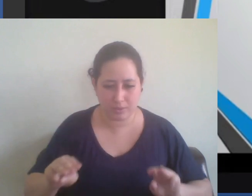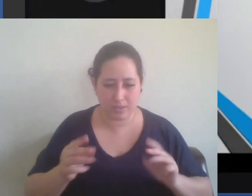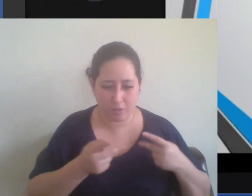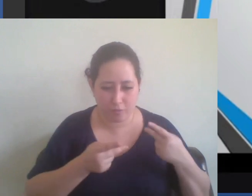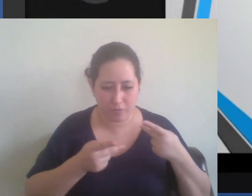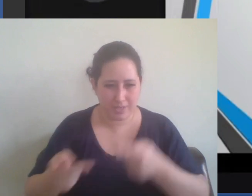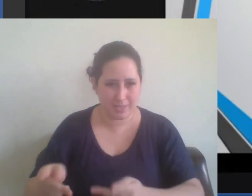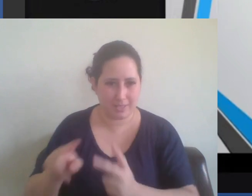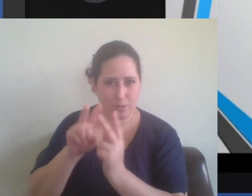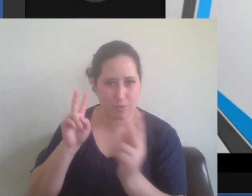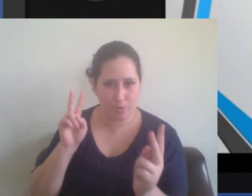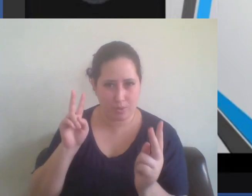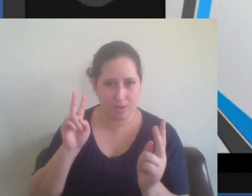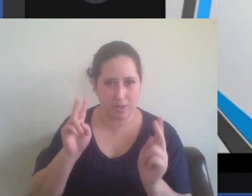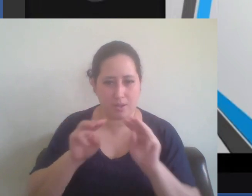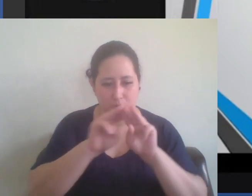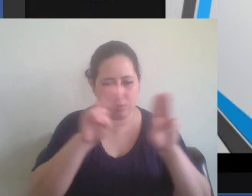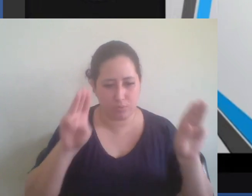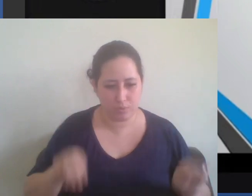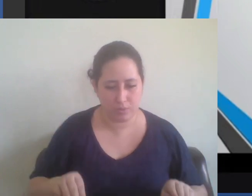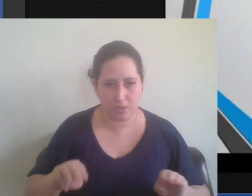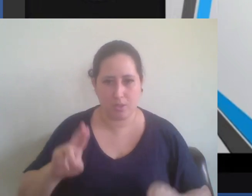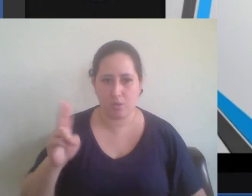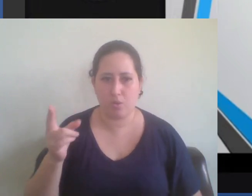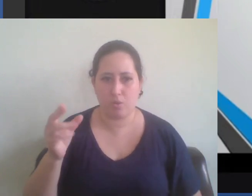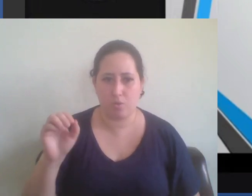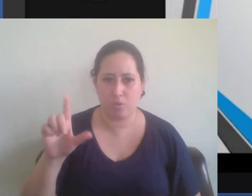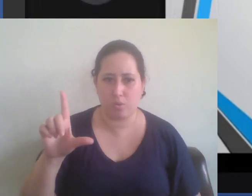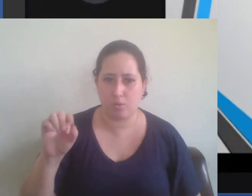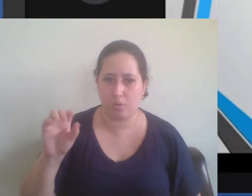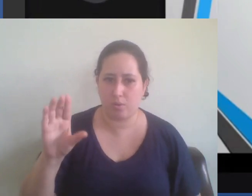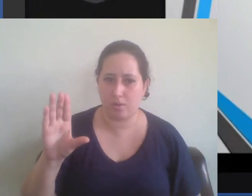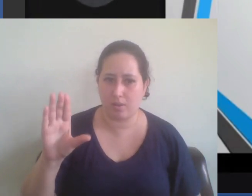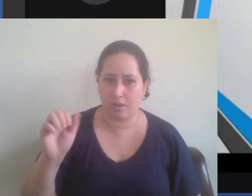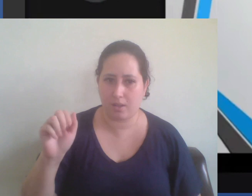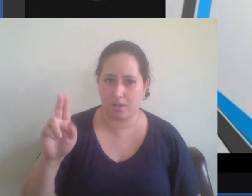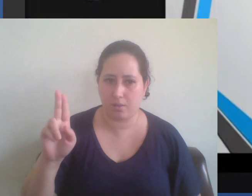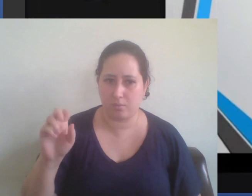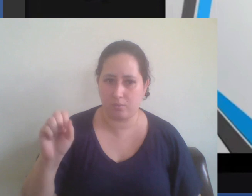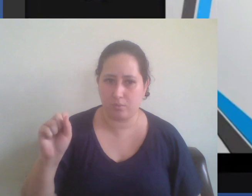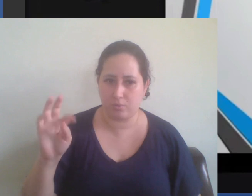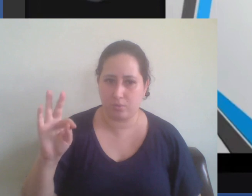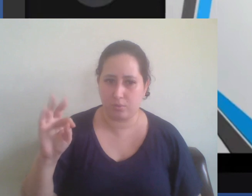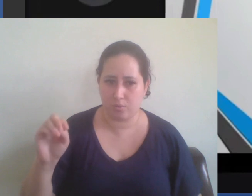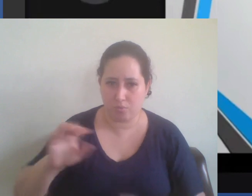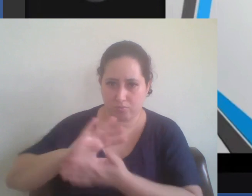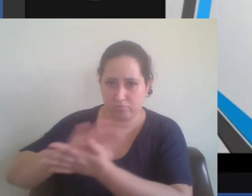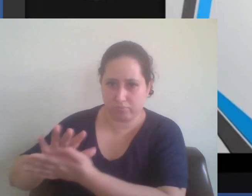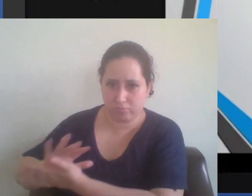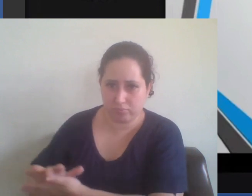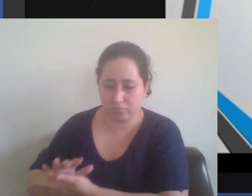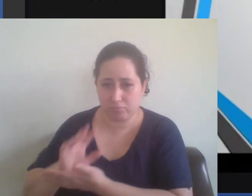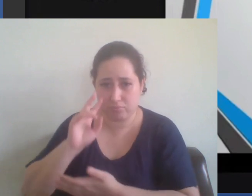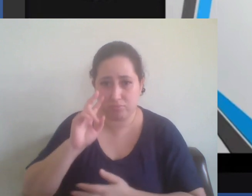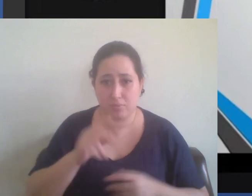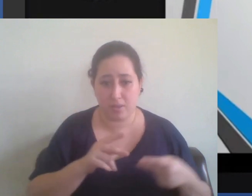tudo isso é aberto até virtualmente para termos ideia real